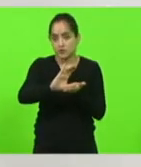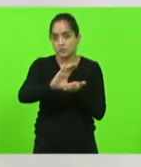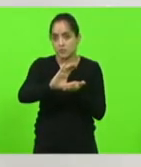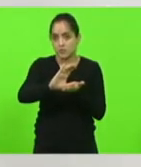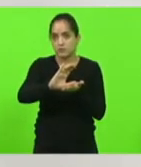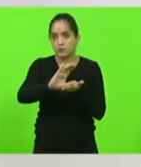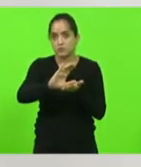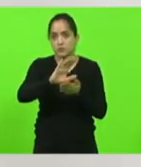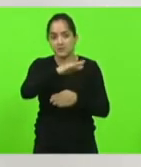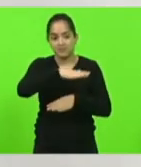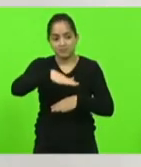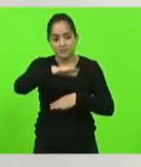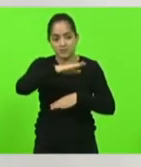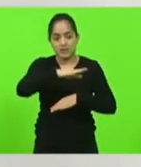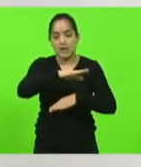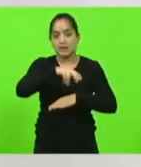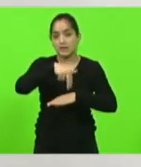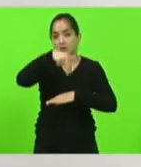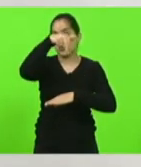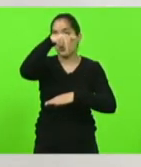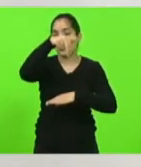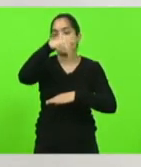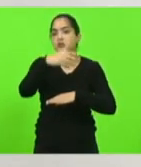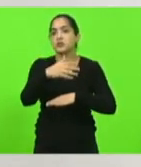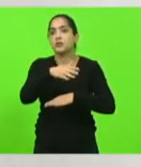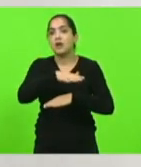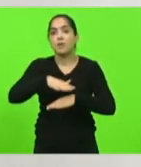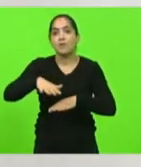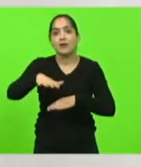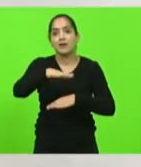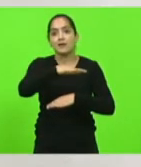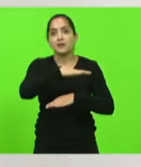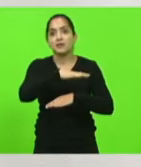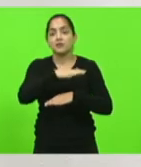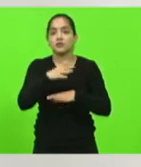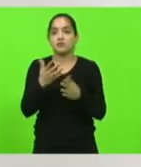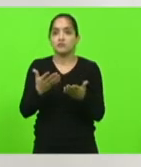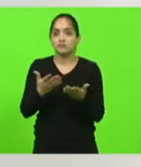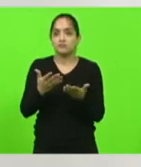porque é uma região que estava de algum modo